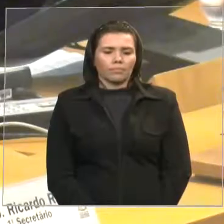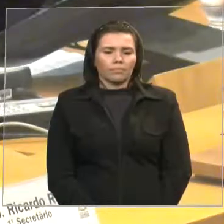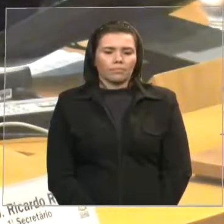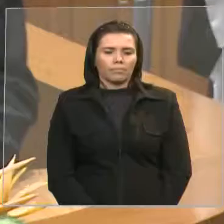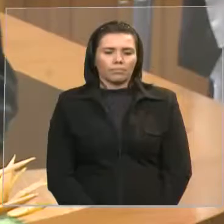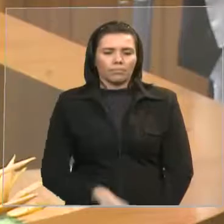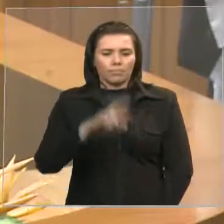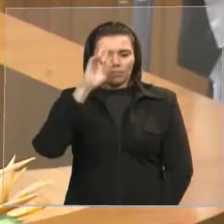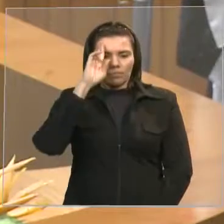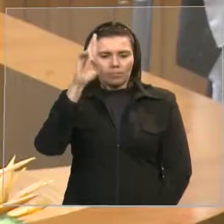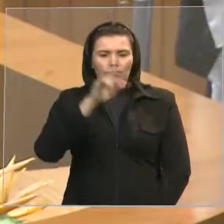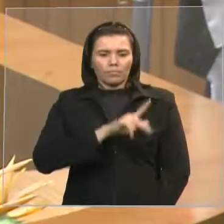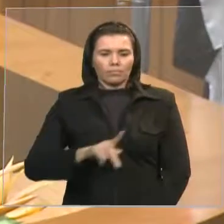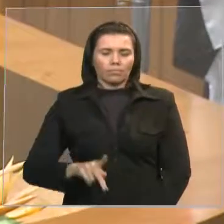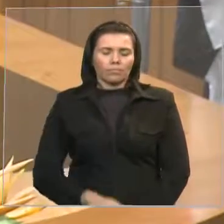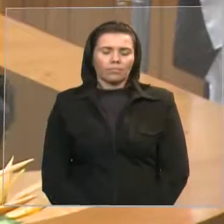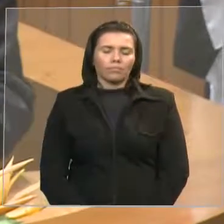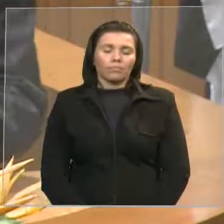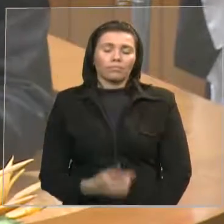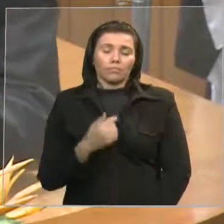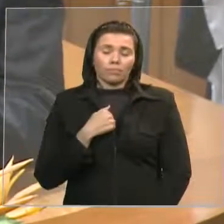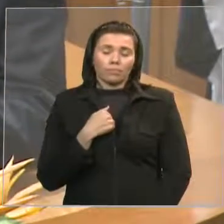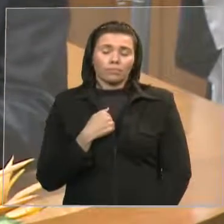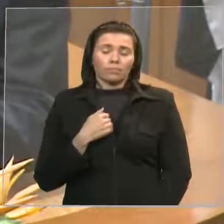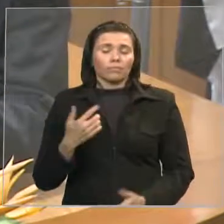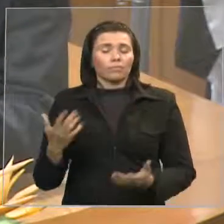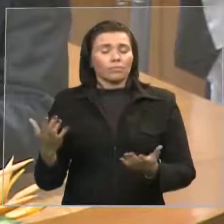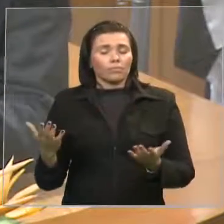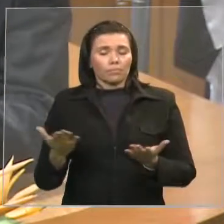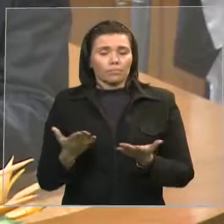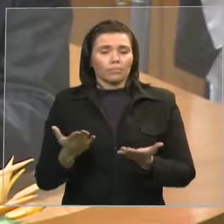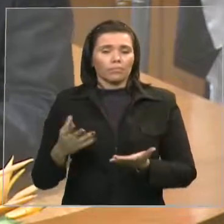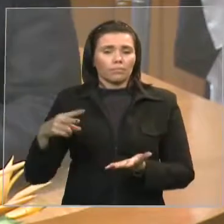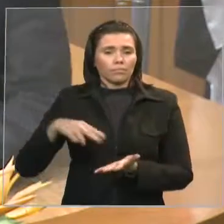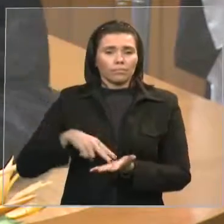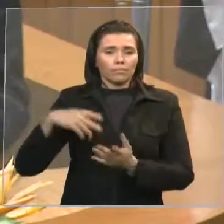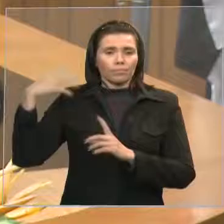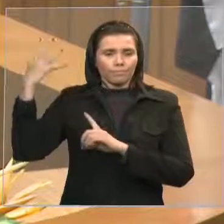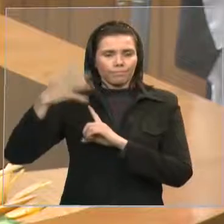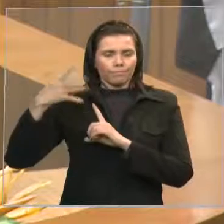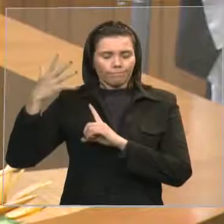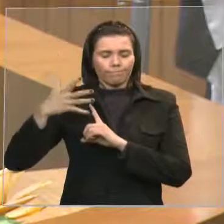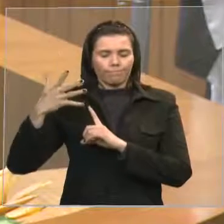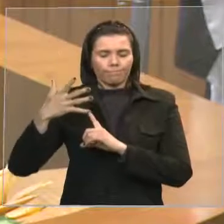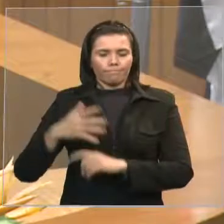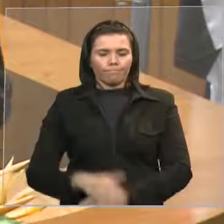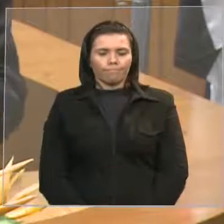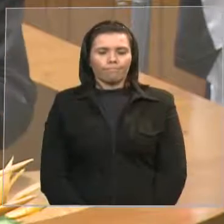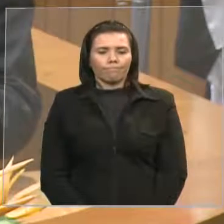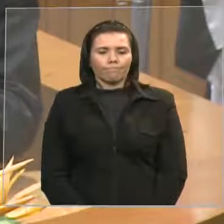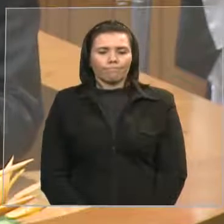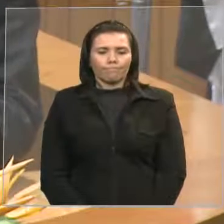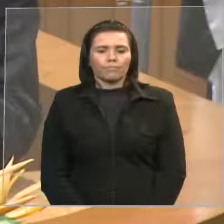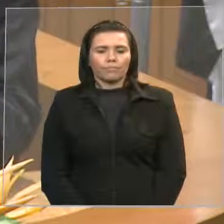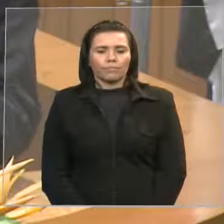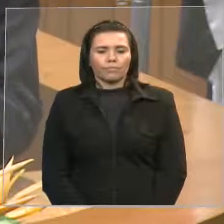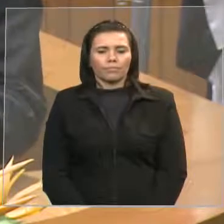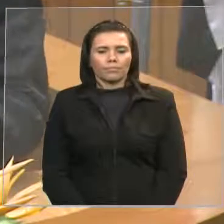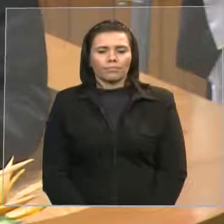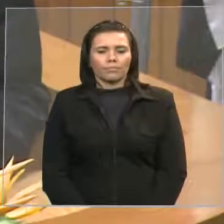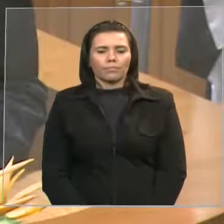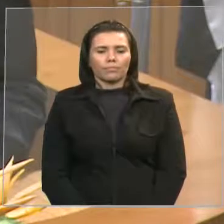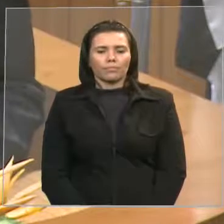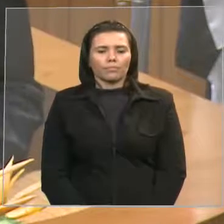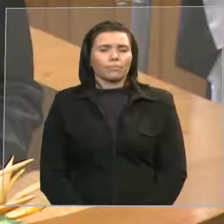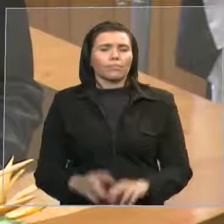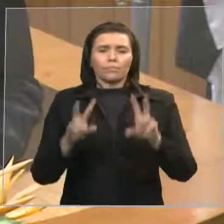Senhor presidente, que me traz mais uma vez esta tribuna é para tratar de um tema